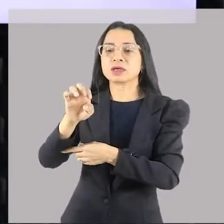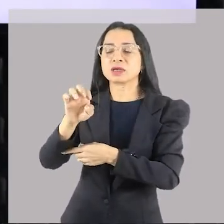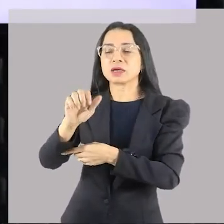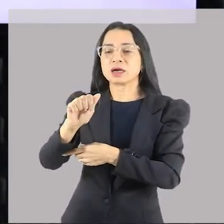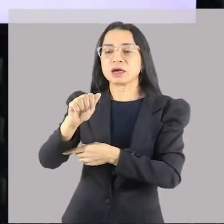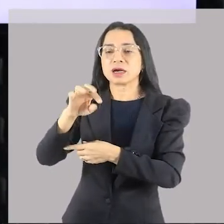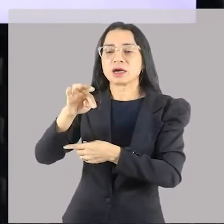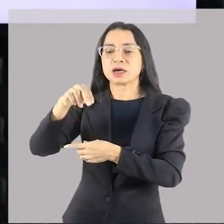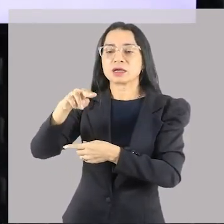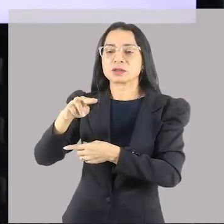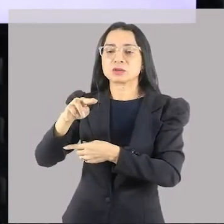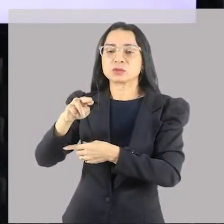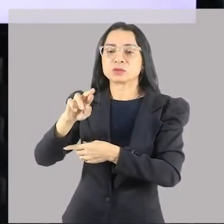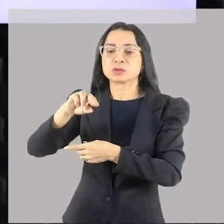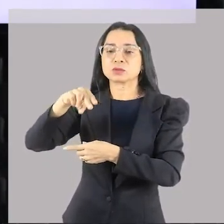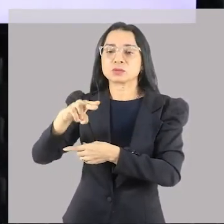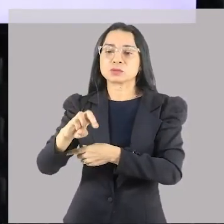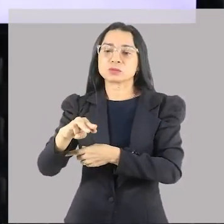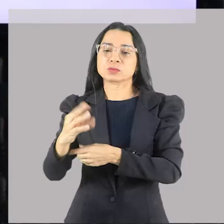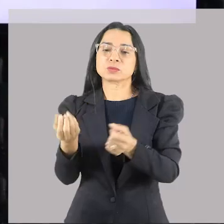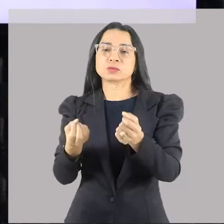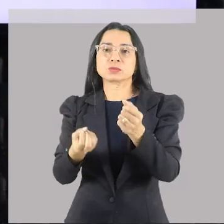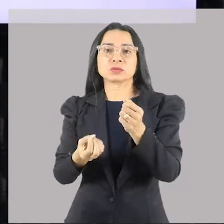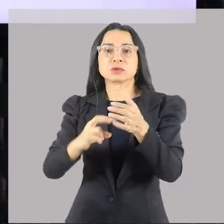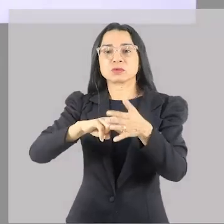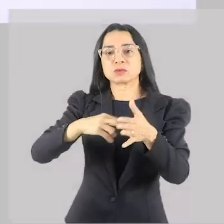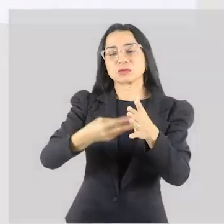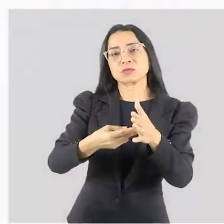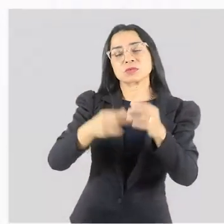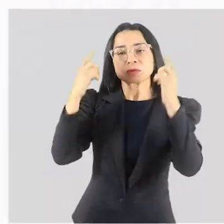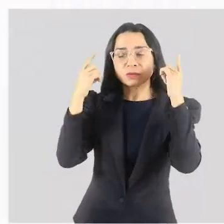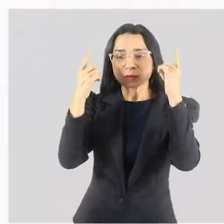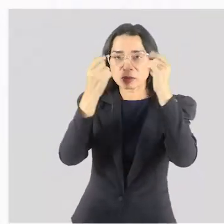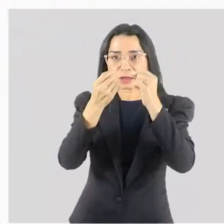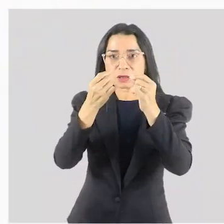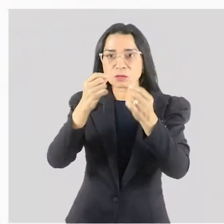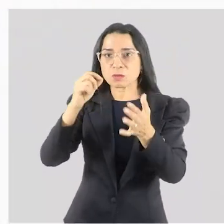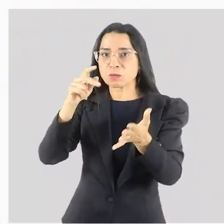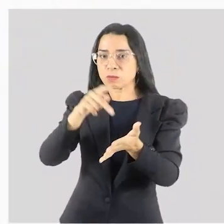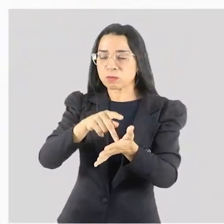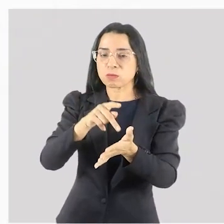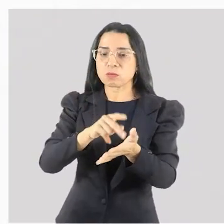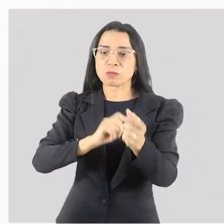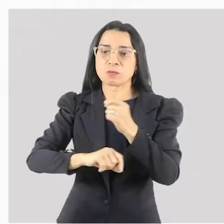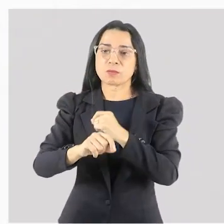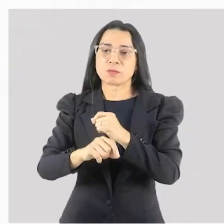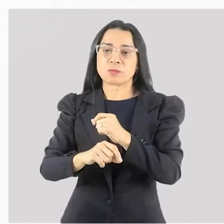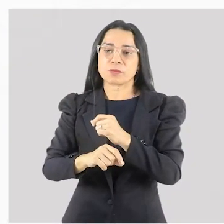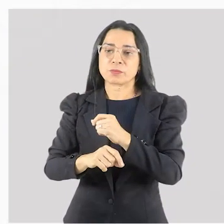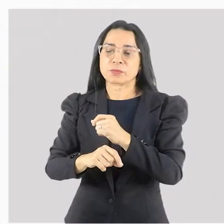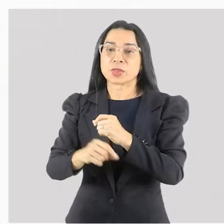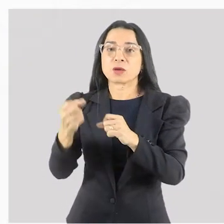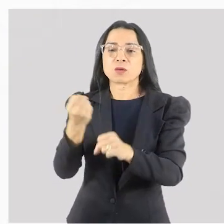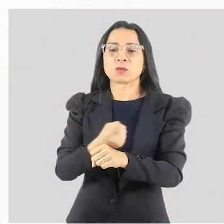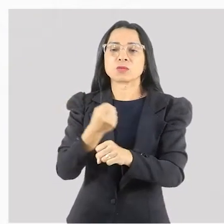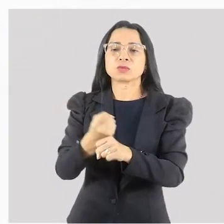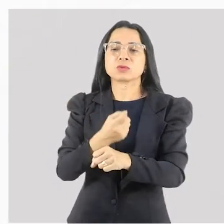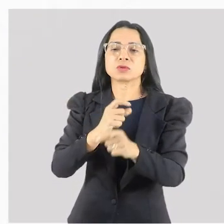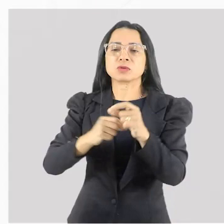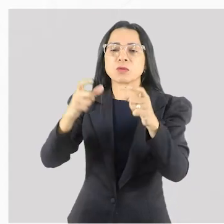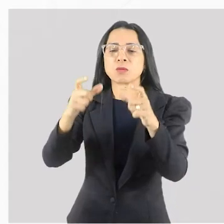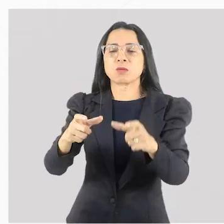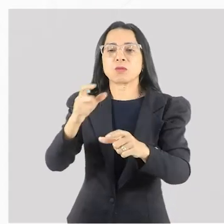que é um termo grego, originalmente. E aí, eles construíam lugares mais ou menos assim, numa colina, numa ladeira,